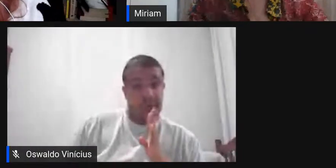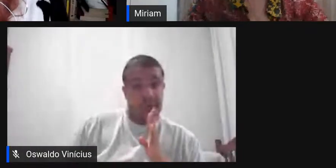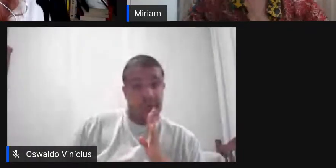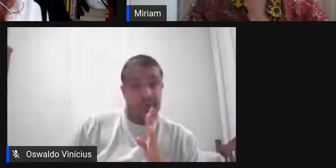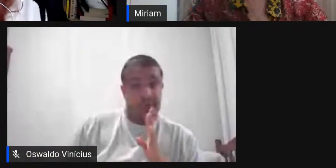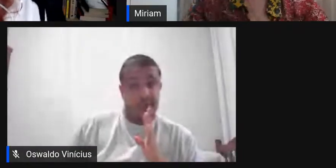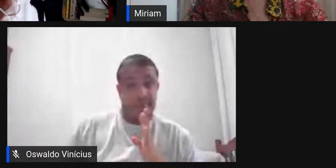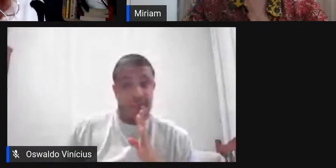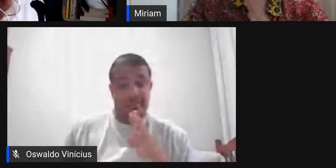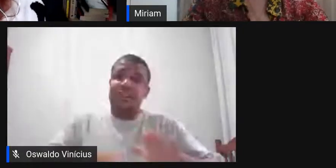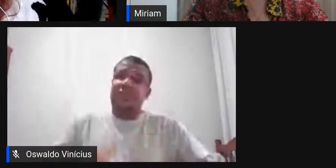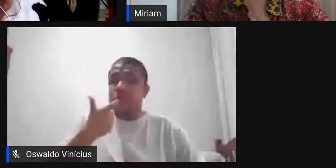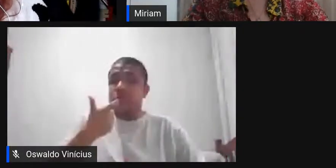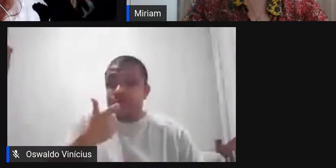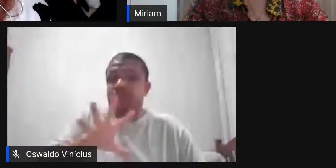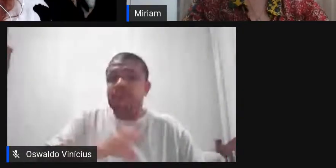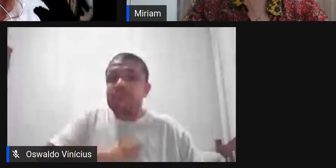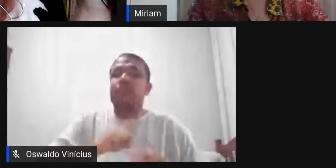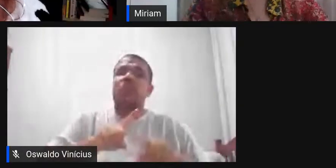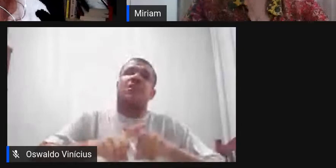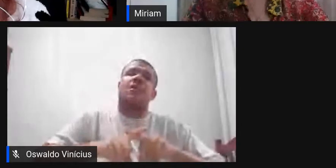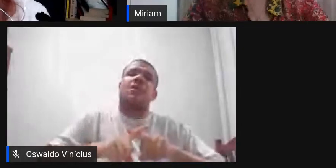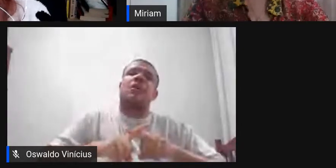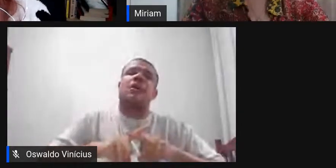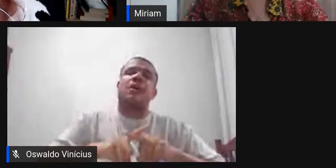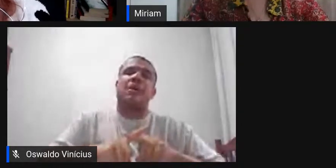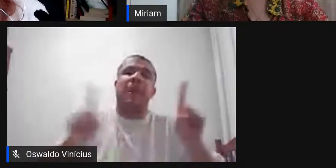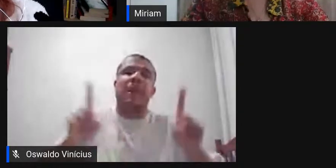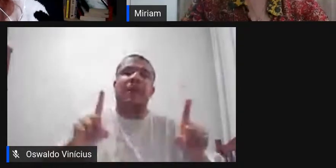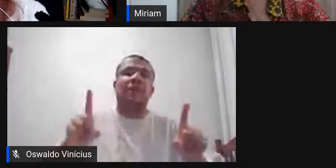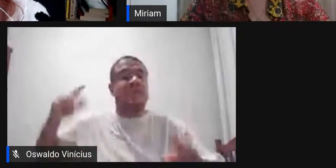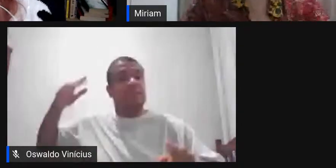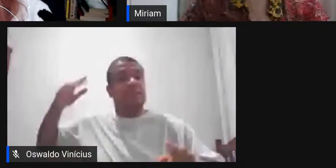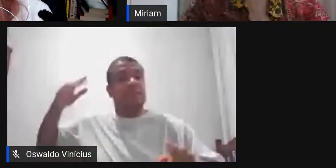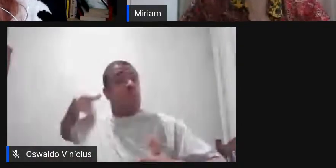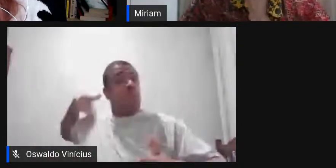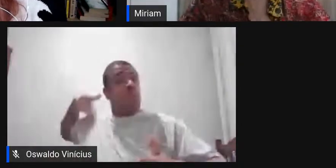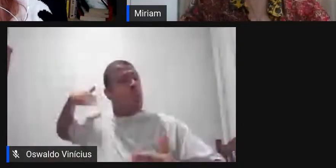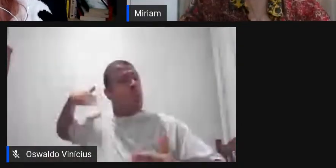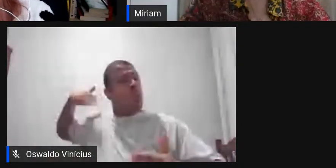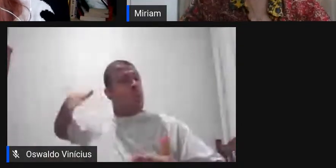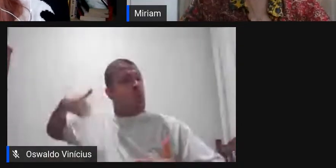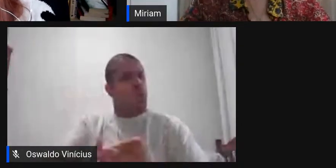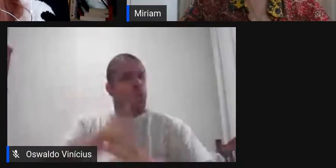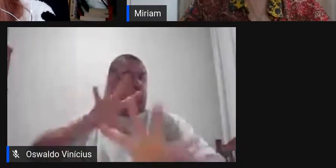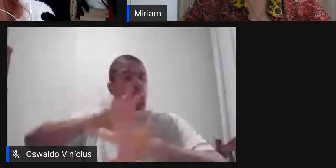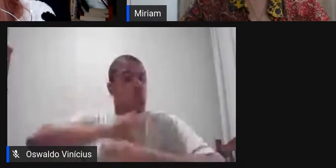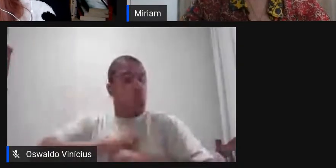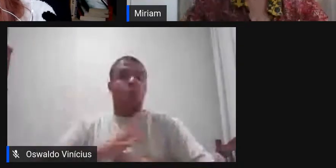adquirido mas sempre com tudo aquilo que a gente traz no repertório e toda bagagem até então